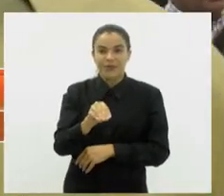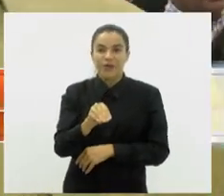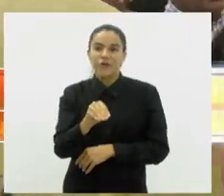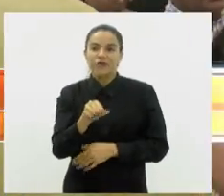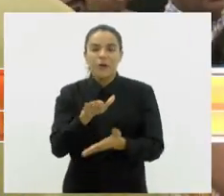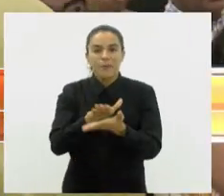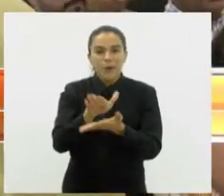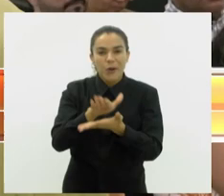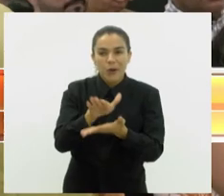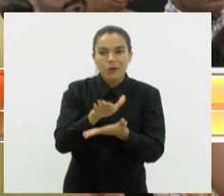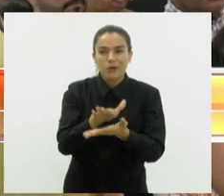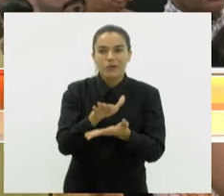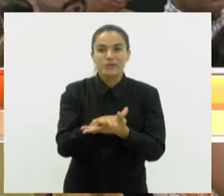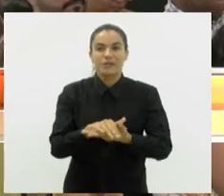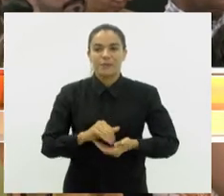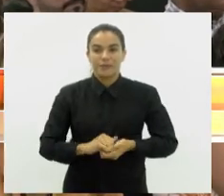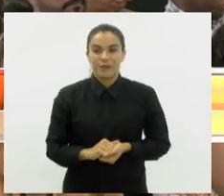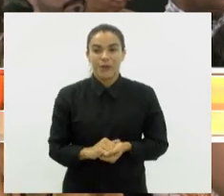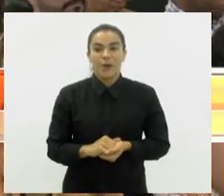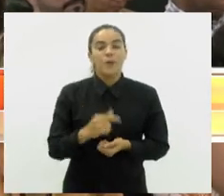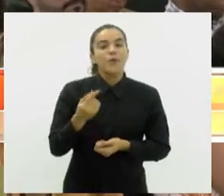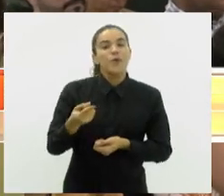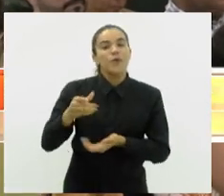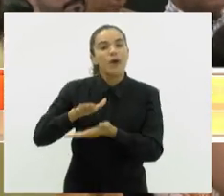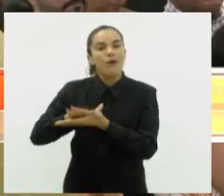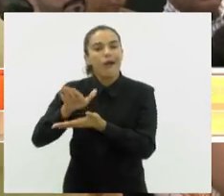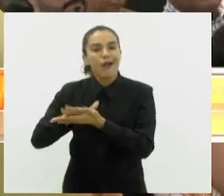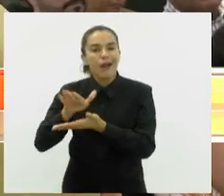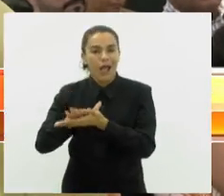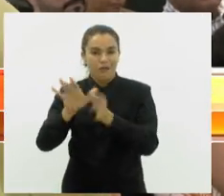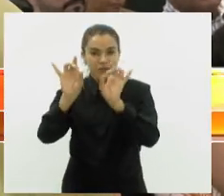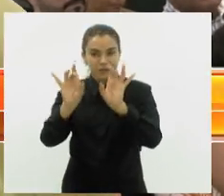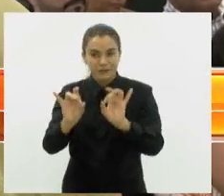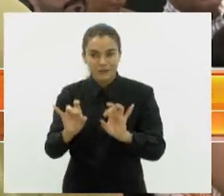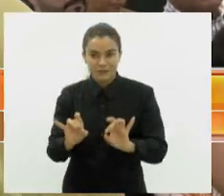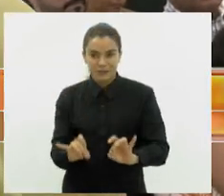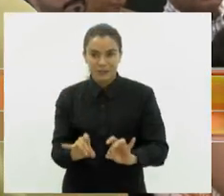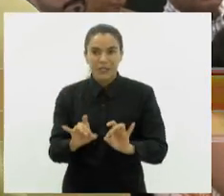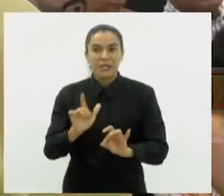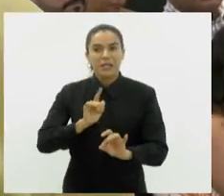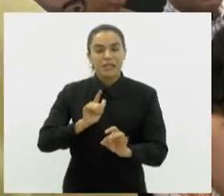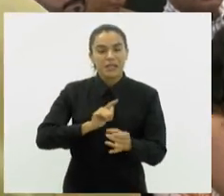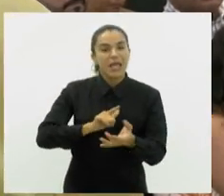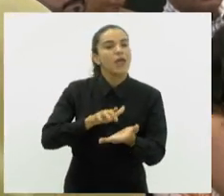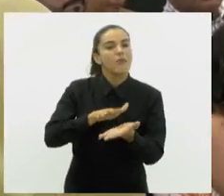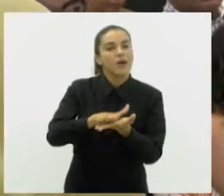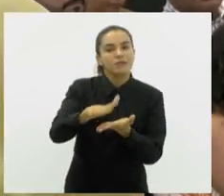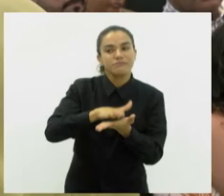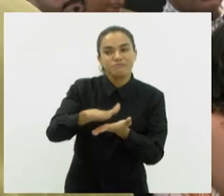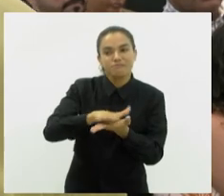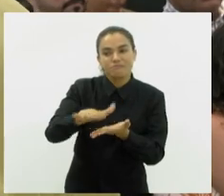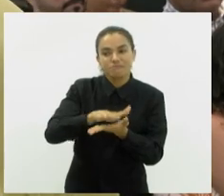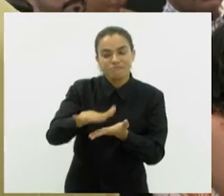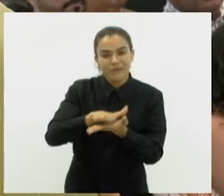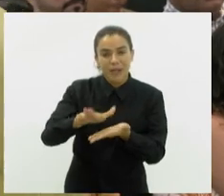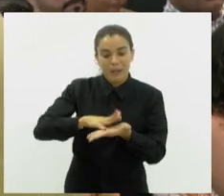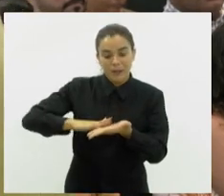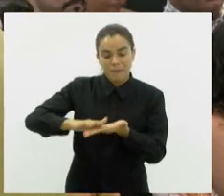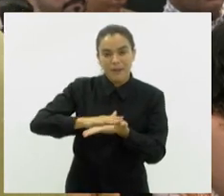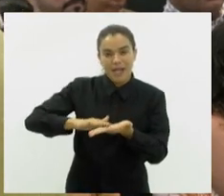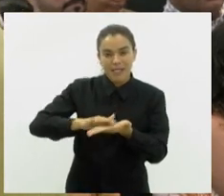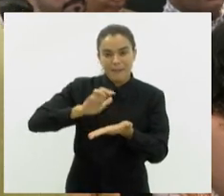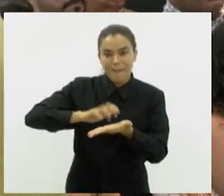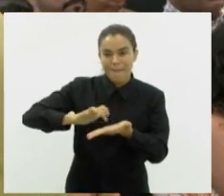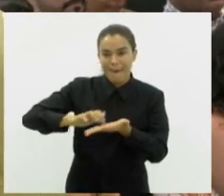como foi em grande escala, por uma gráfica especializada. Então, ela tem impressora braile. Então, ela fez para nós.